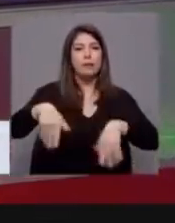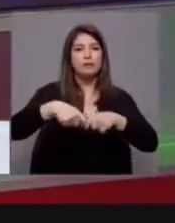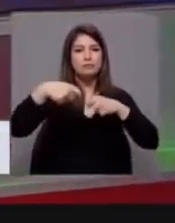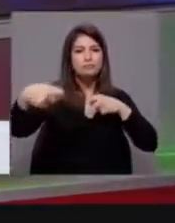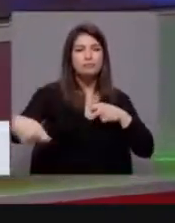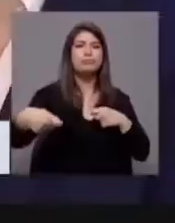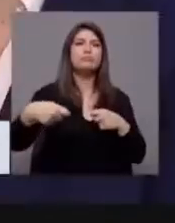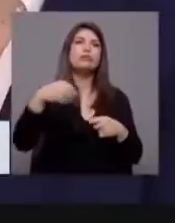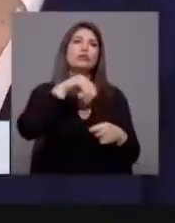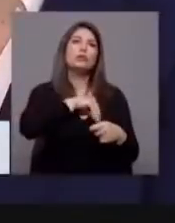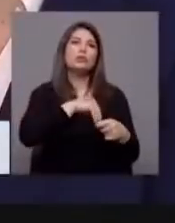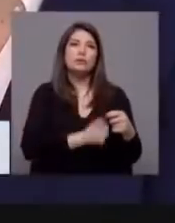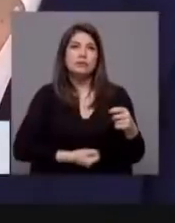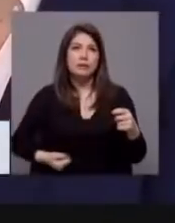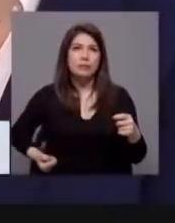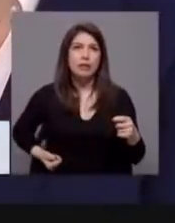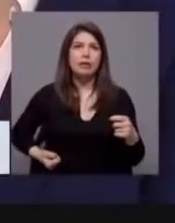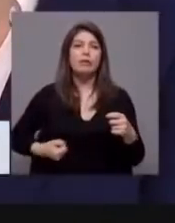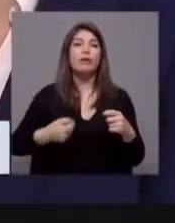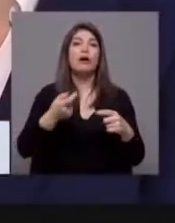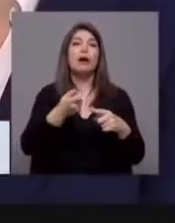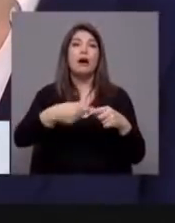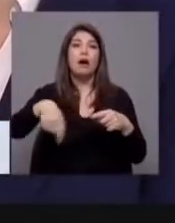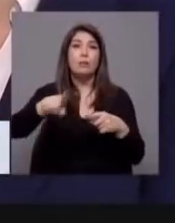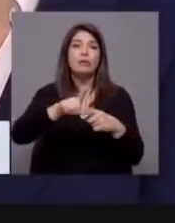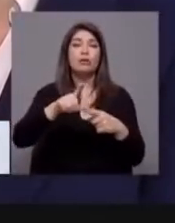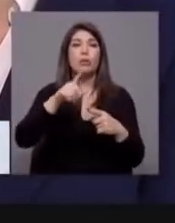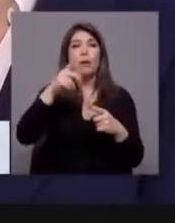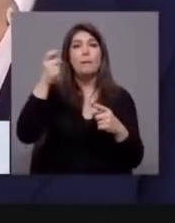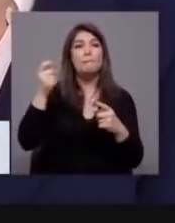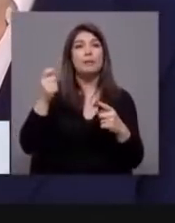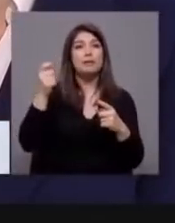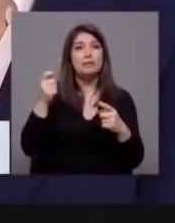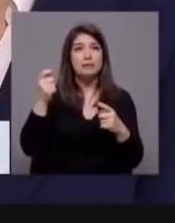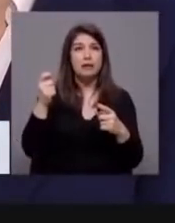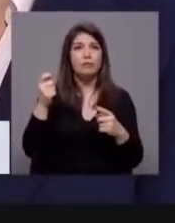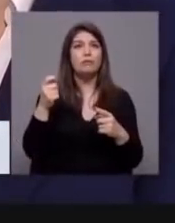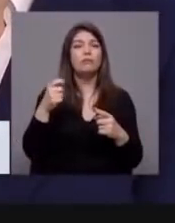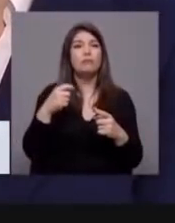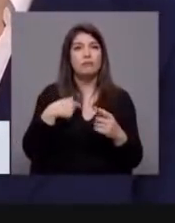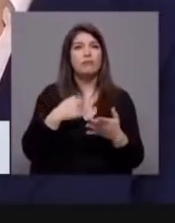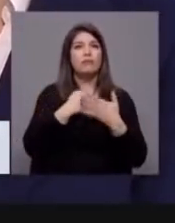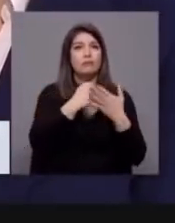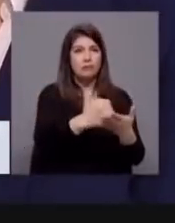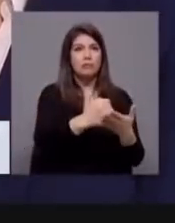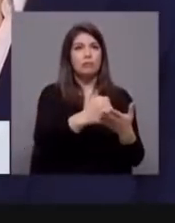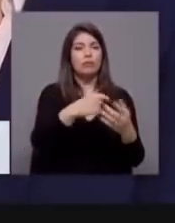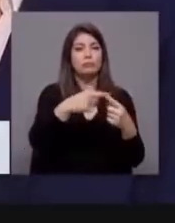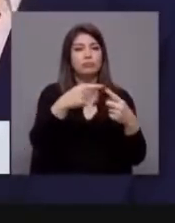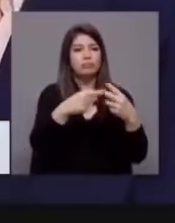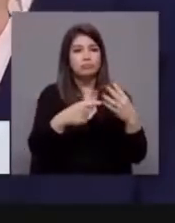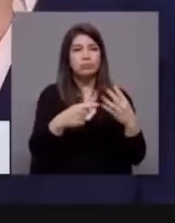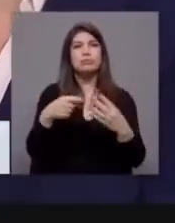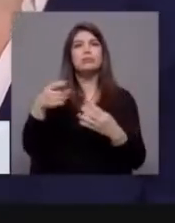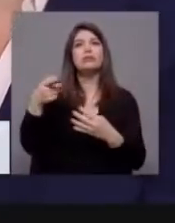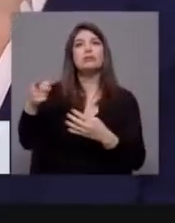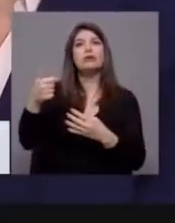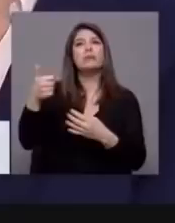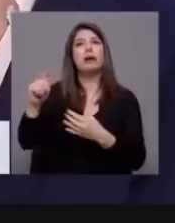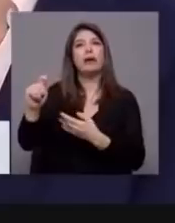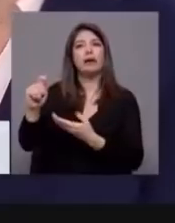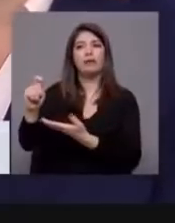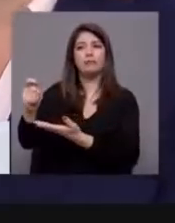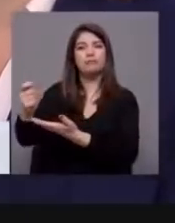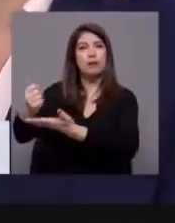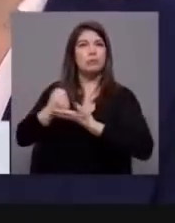social de desemprego e do subsídio de desemprego, que aumentou as pressões sociais, não contou com o apoio do Bloco. O PS teve que negociar exclusivamente com o